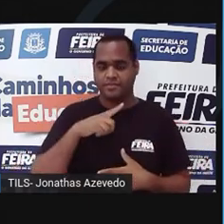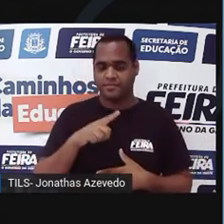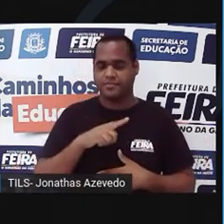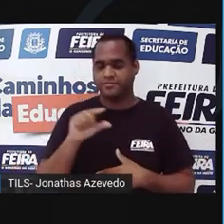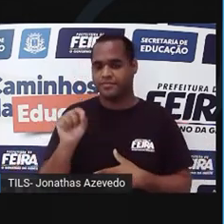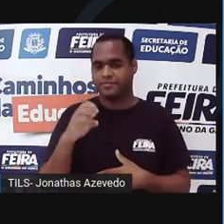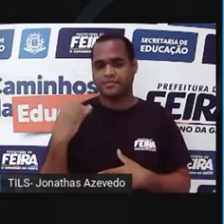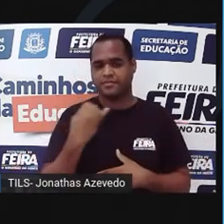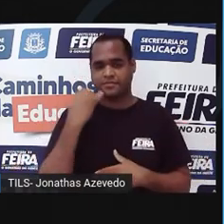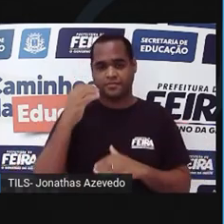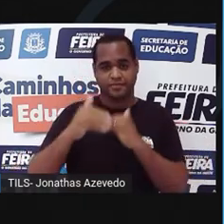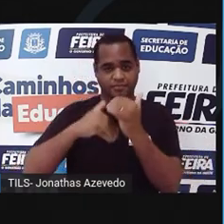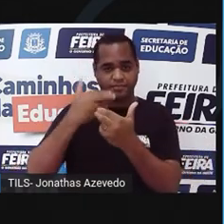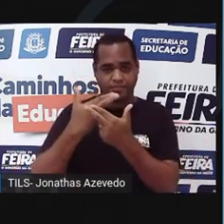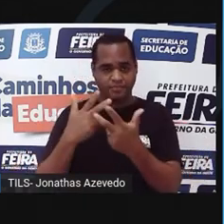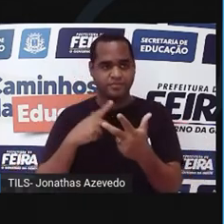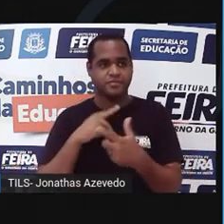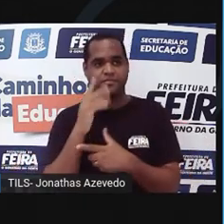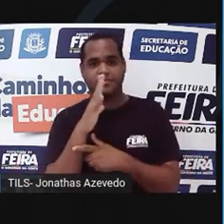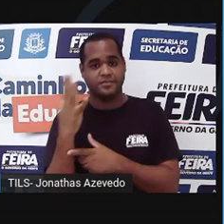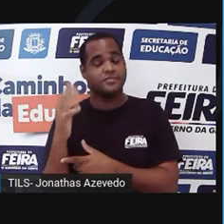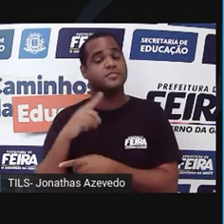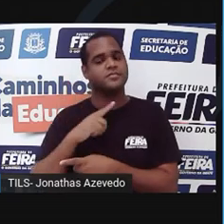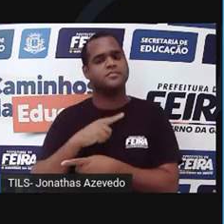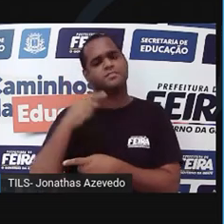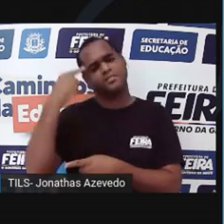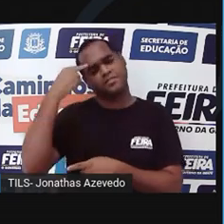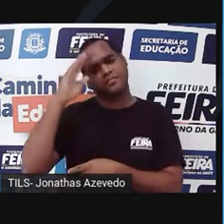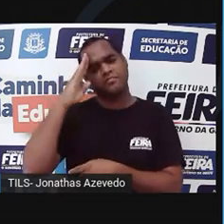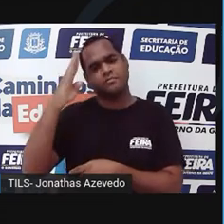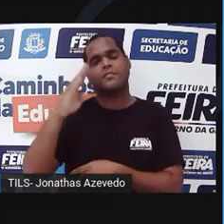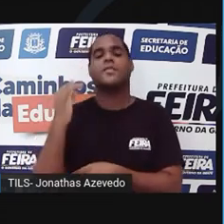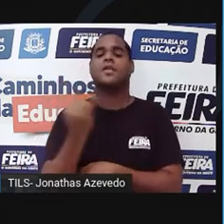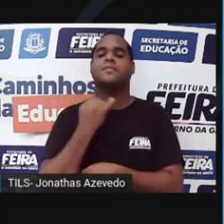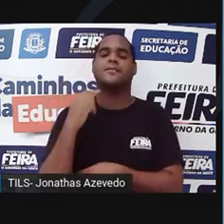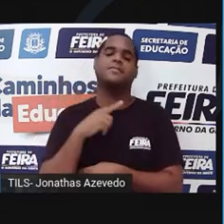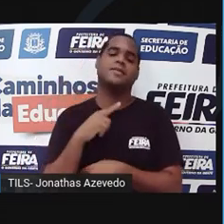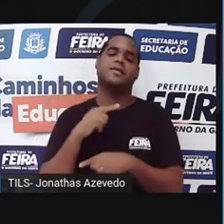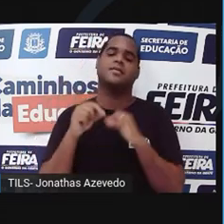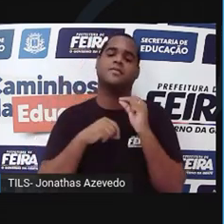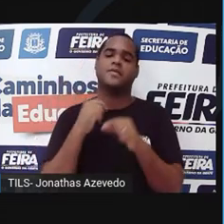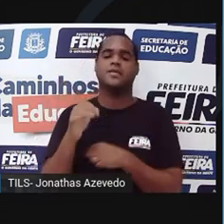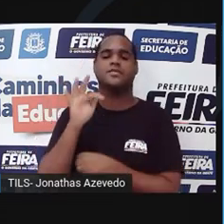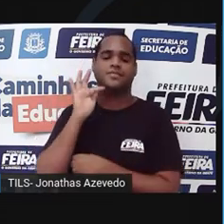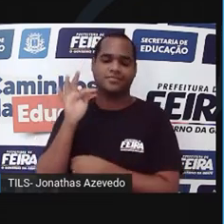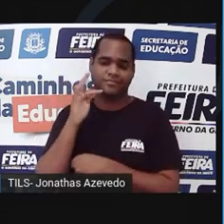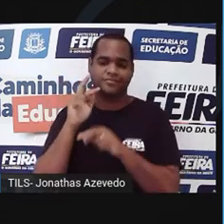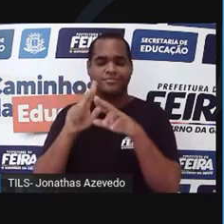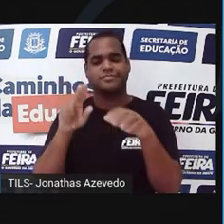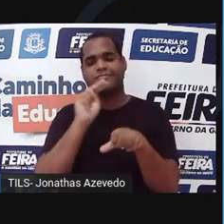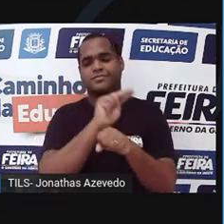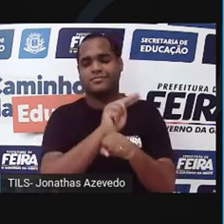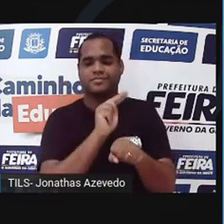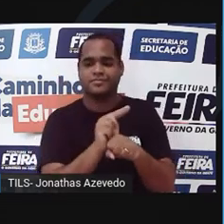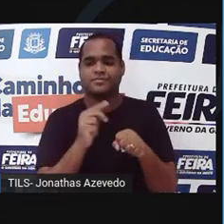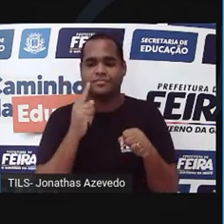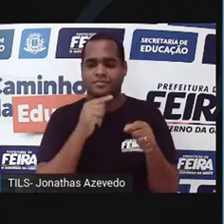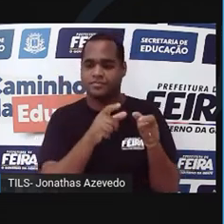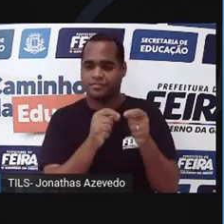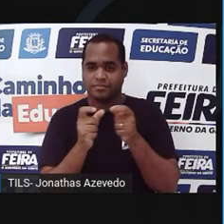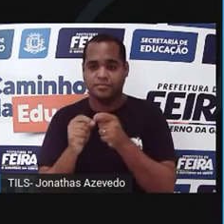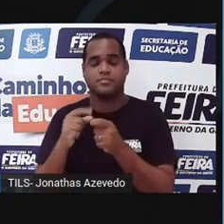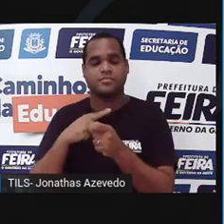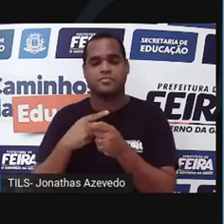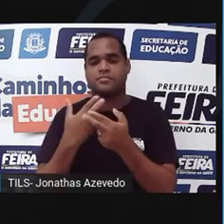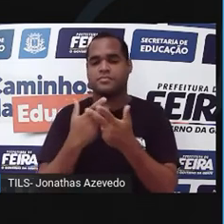desenvolvimento das angiospermas se deve em boa parte ao fruto, pois ele protege a semente e facilita a sua